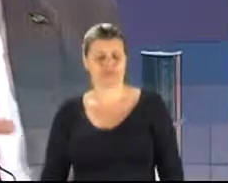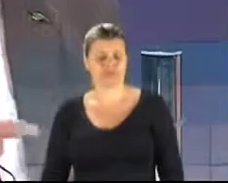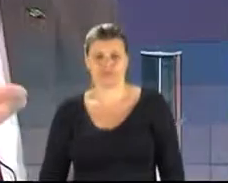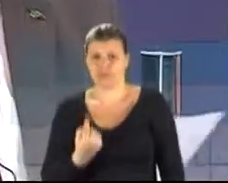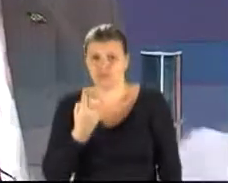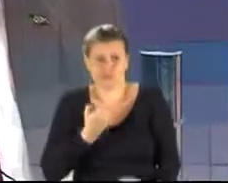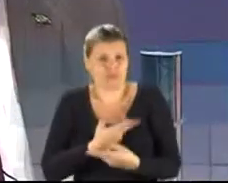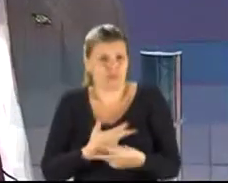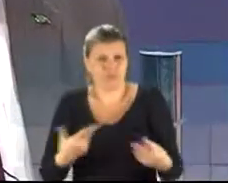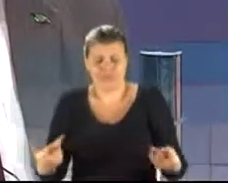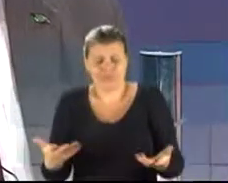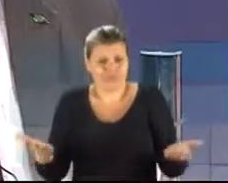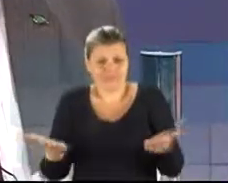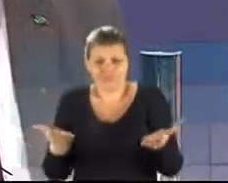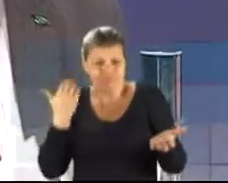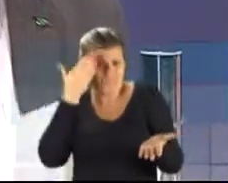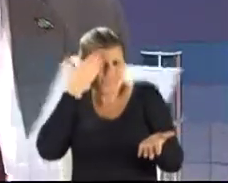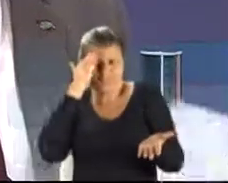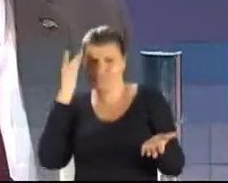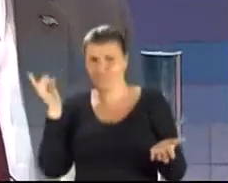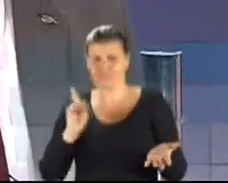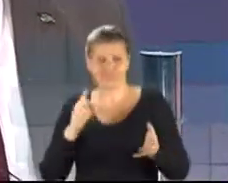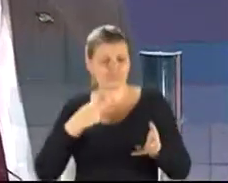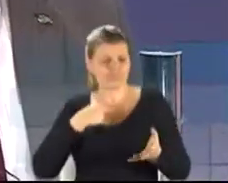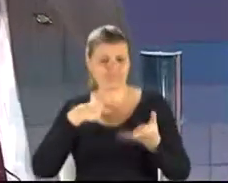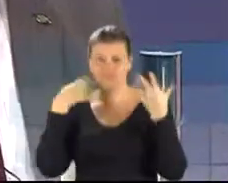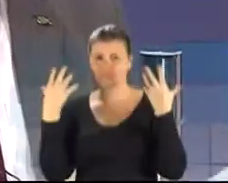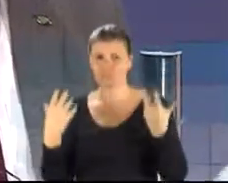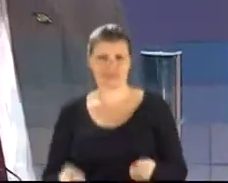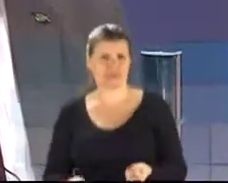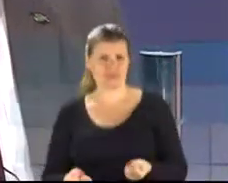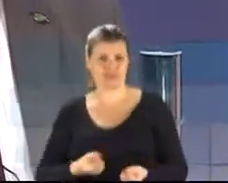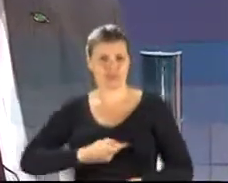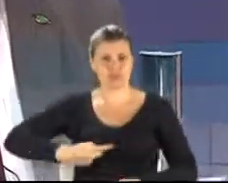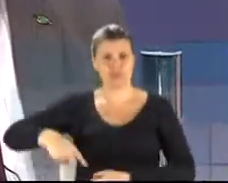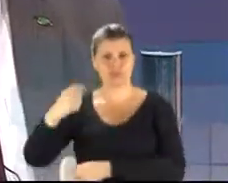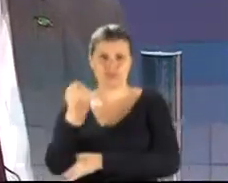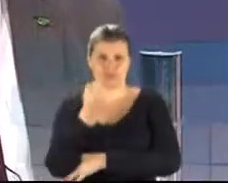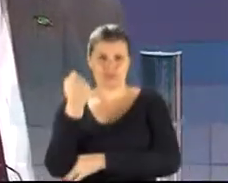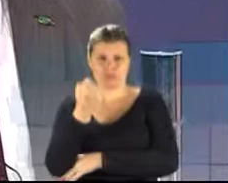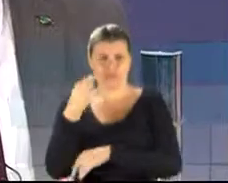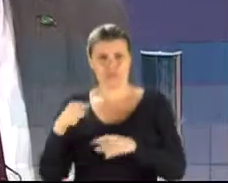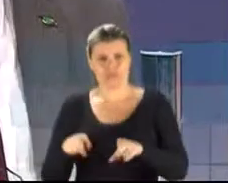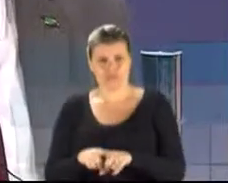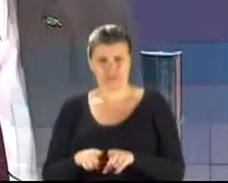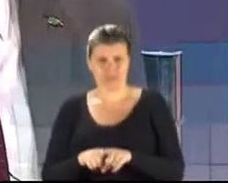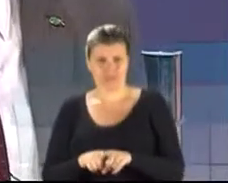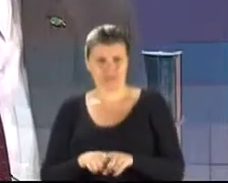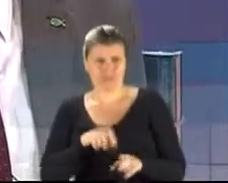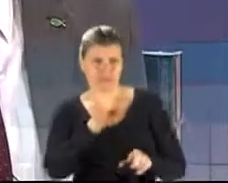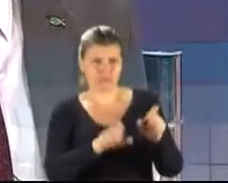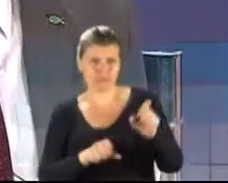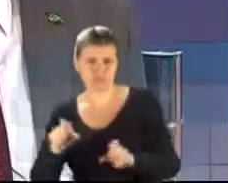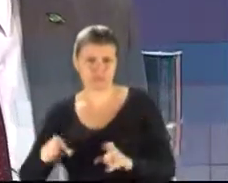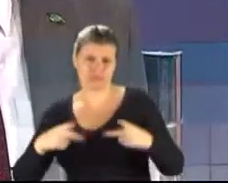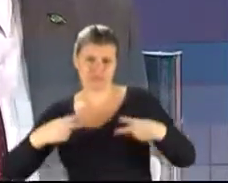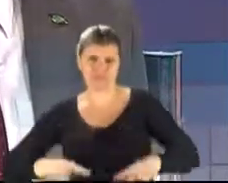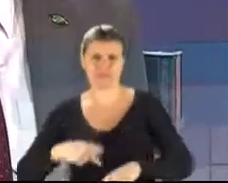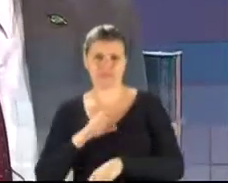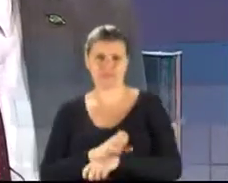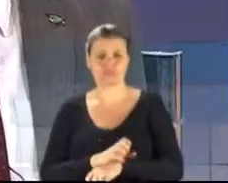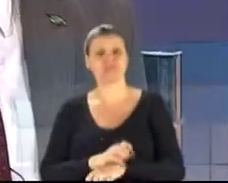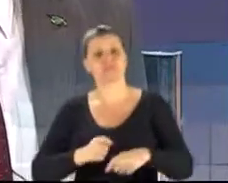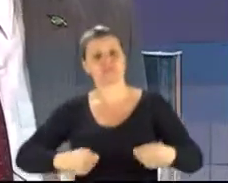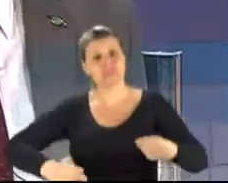inconcebível, é uma coisa inaceitável pelos gaúchos e pelo Rio Grande do Sul. Então é preciso sim o